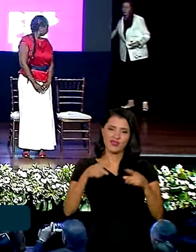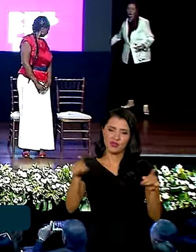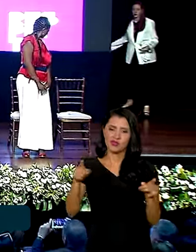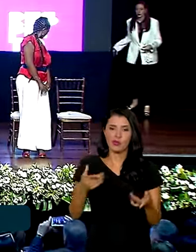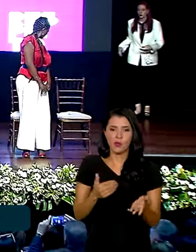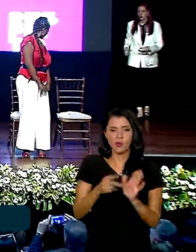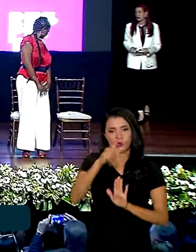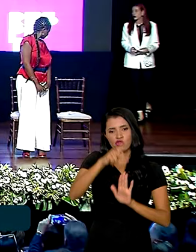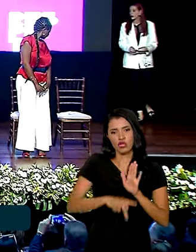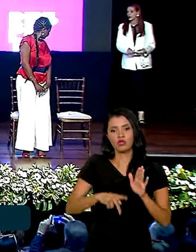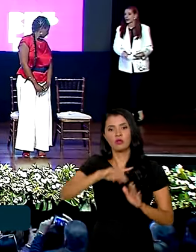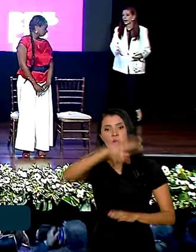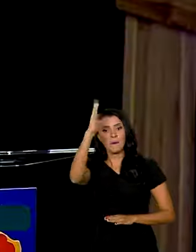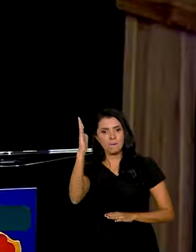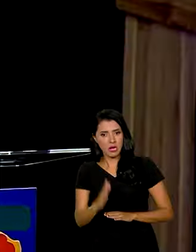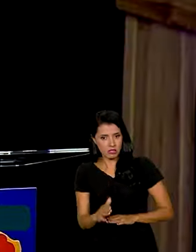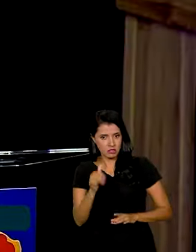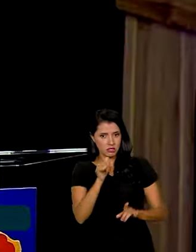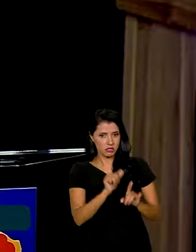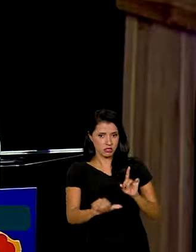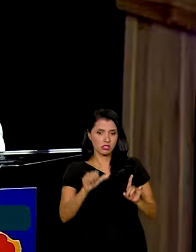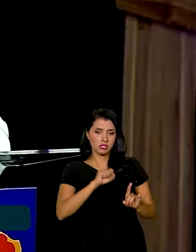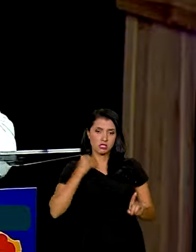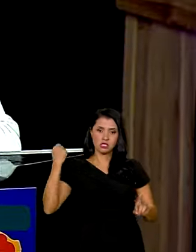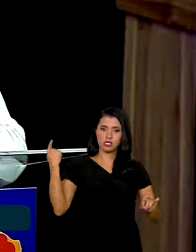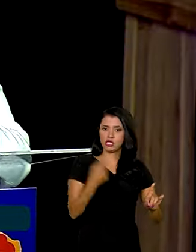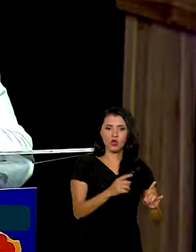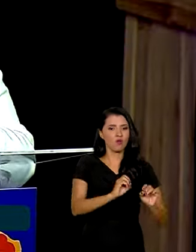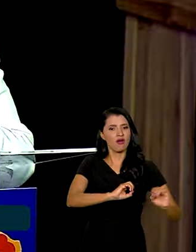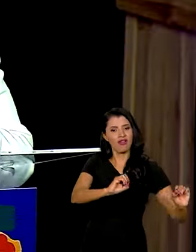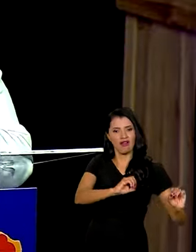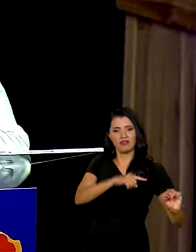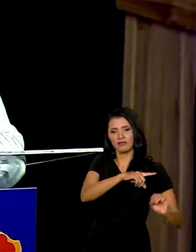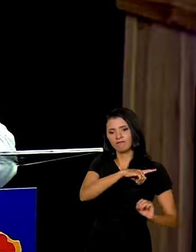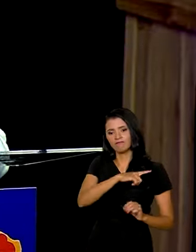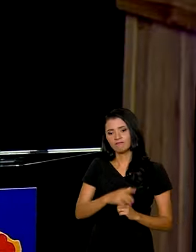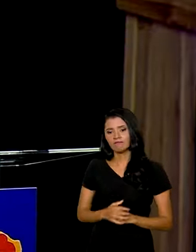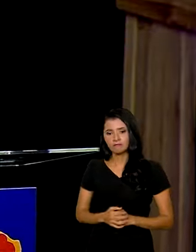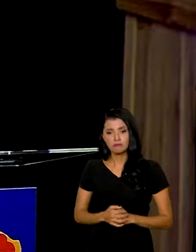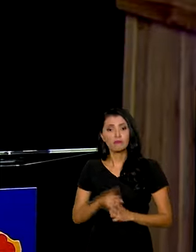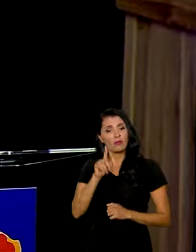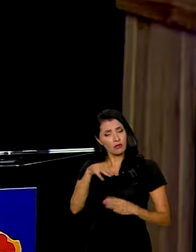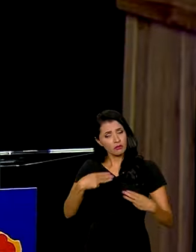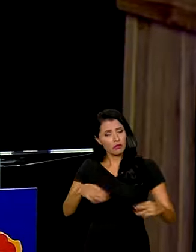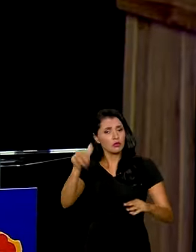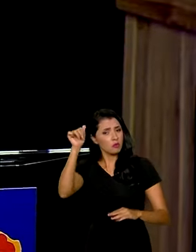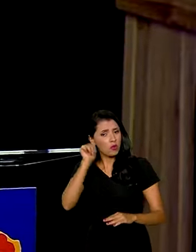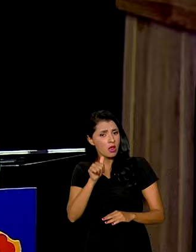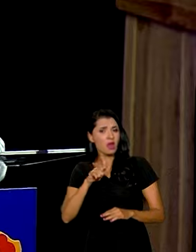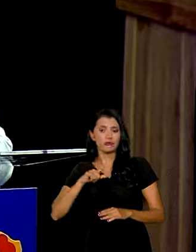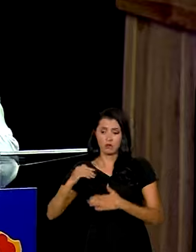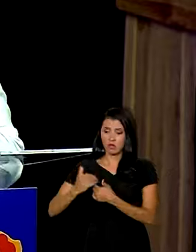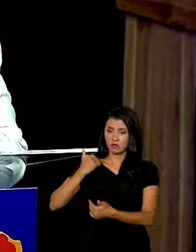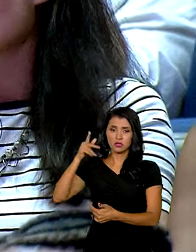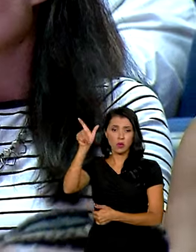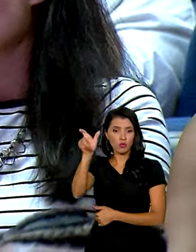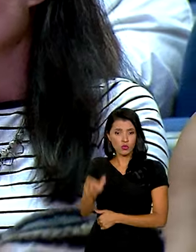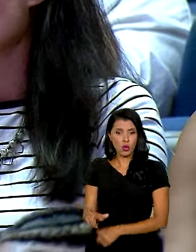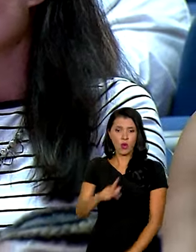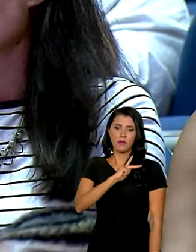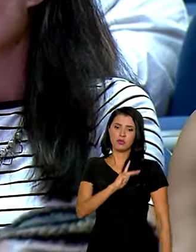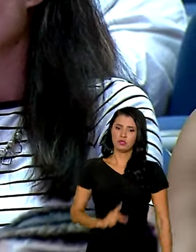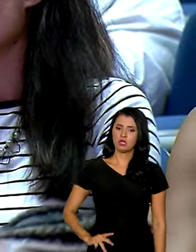Brasil Sem Misoginia. É uma iniciativa do Ministério das Mulheres, que segue a orientação do presidente